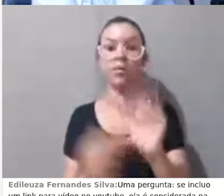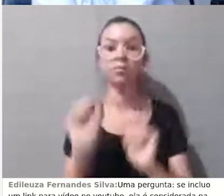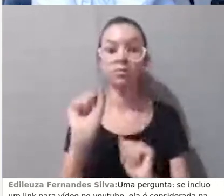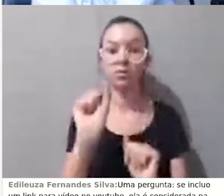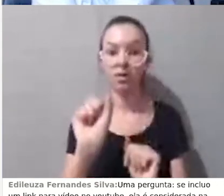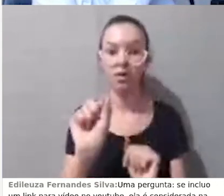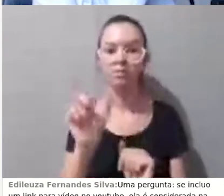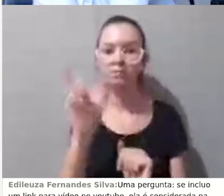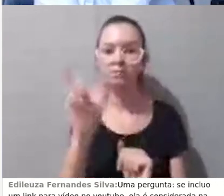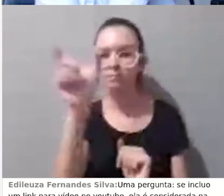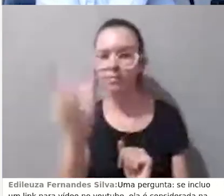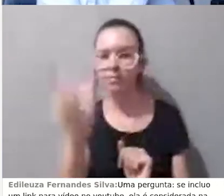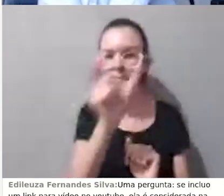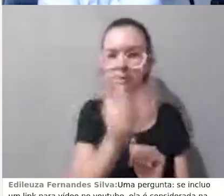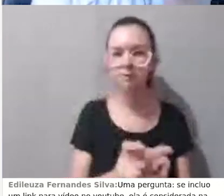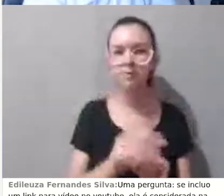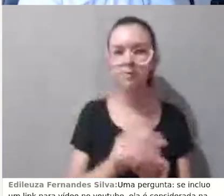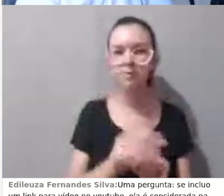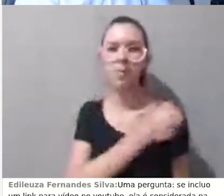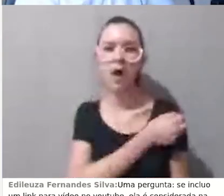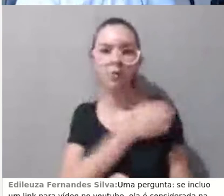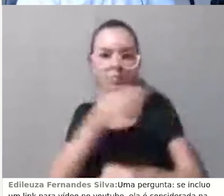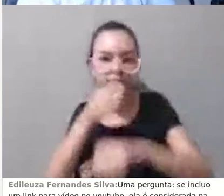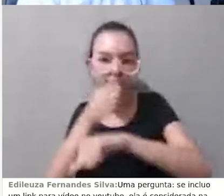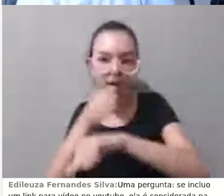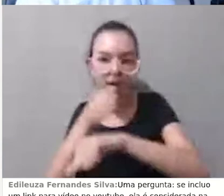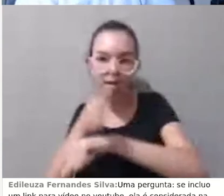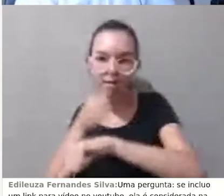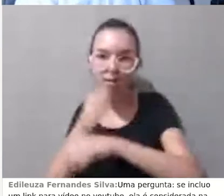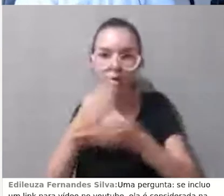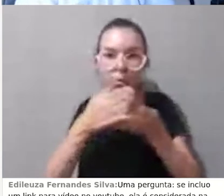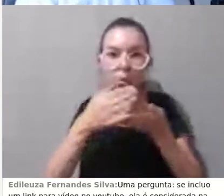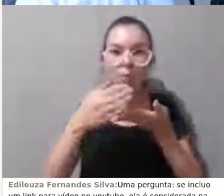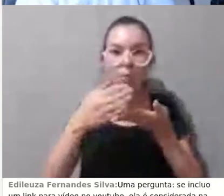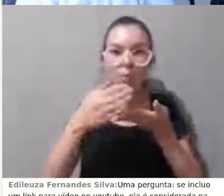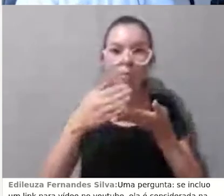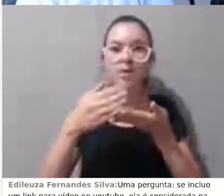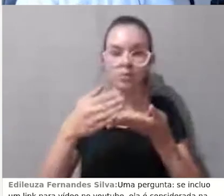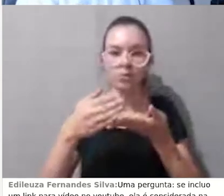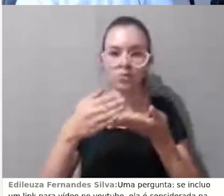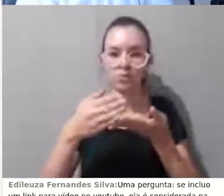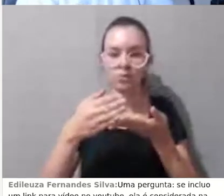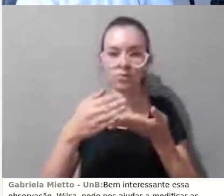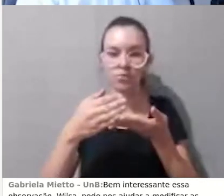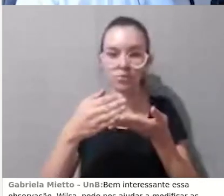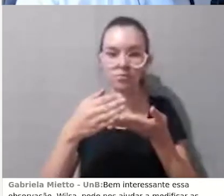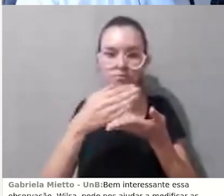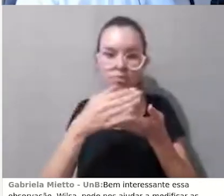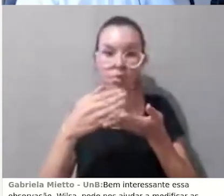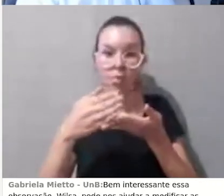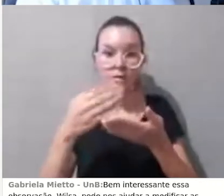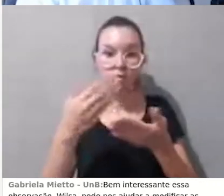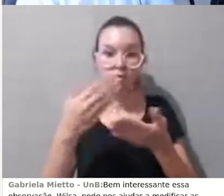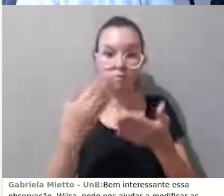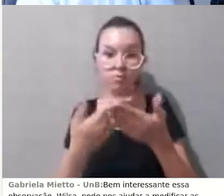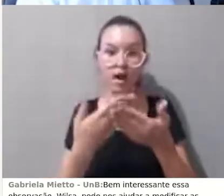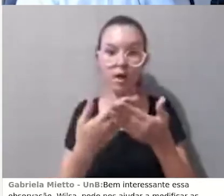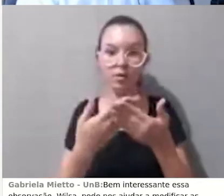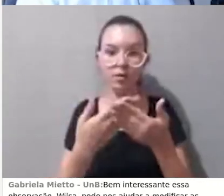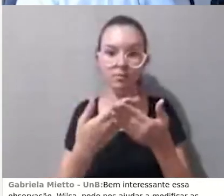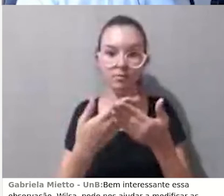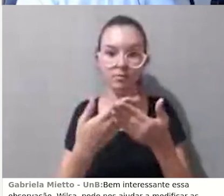alunos que entram muito no início, tá, e esses alunos que entram logo no início, no primeiro fórum, tem uma tendência para